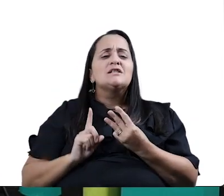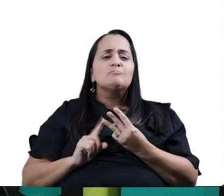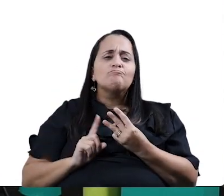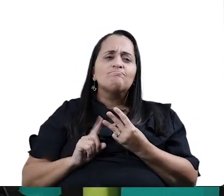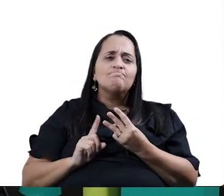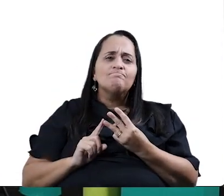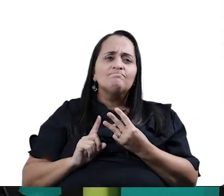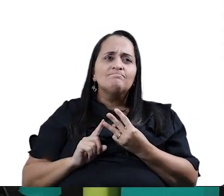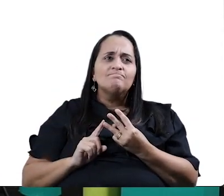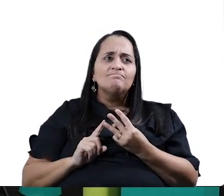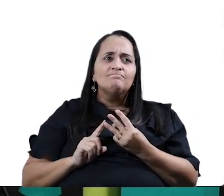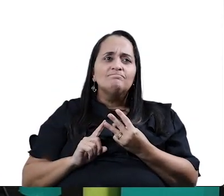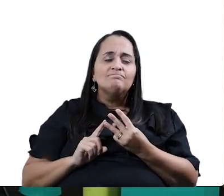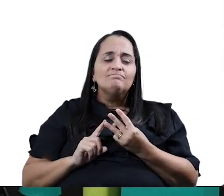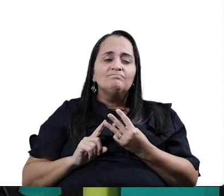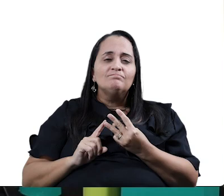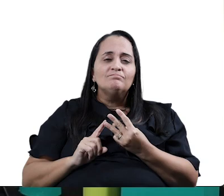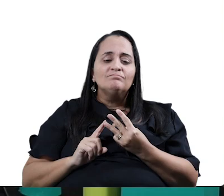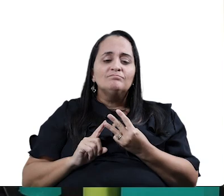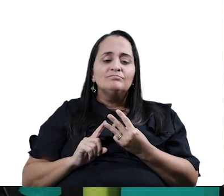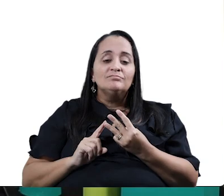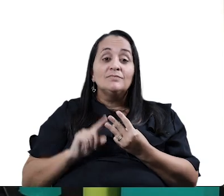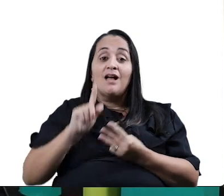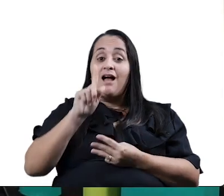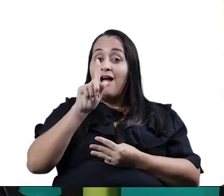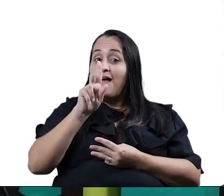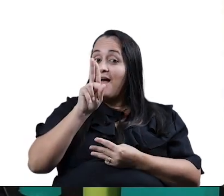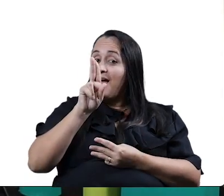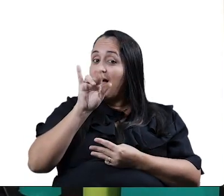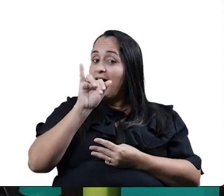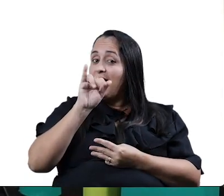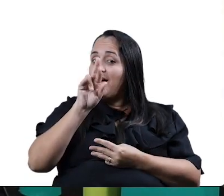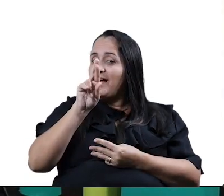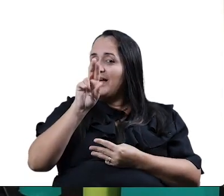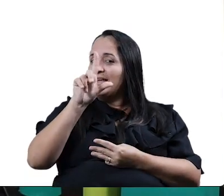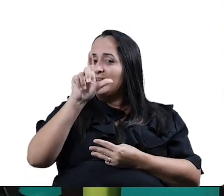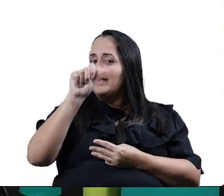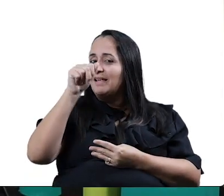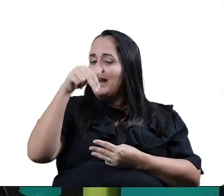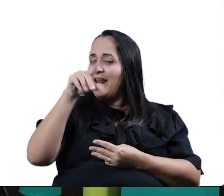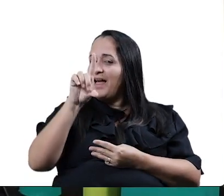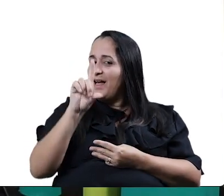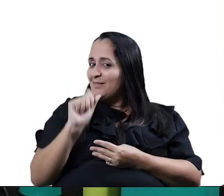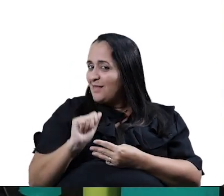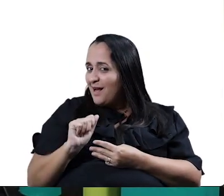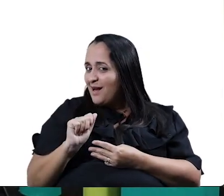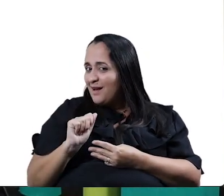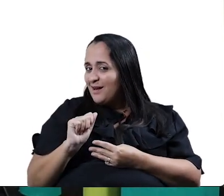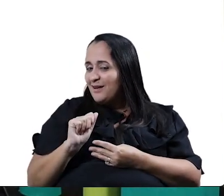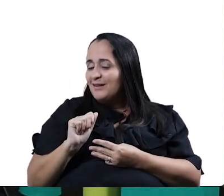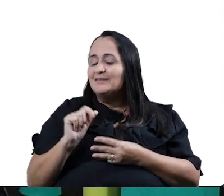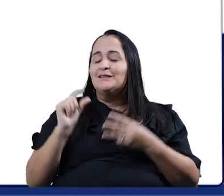Ciranda pode rimar com guirlanda. E aí?